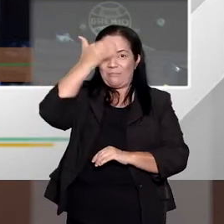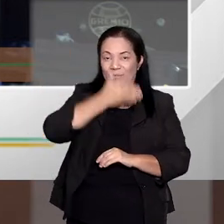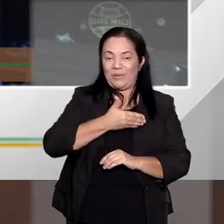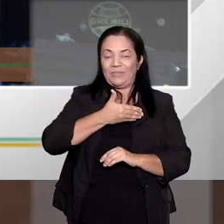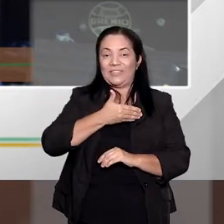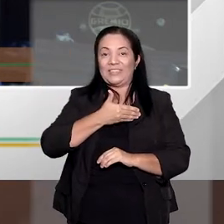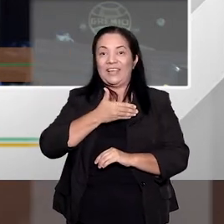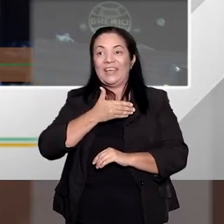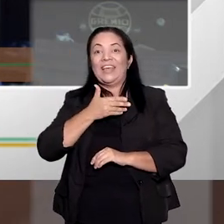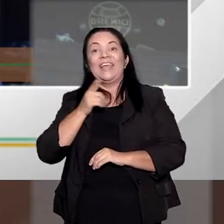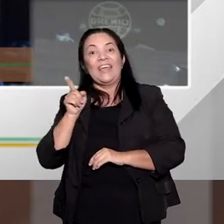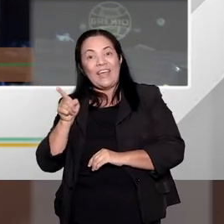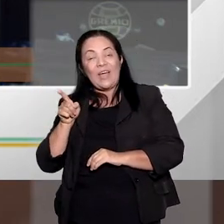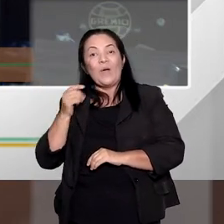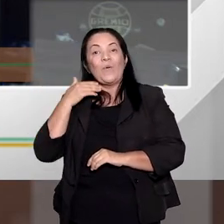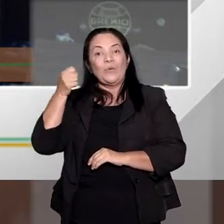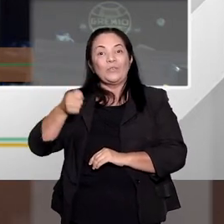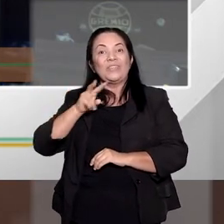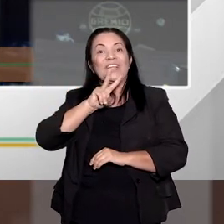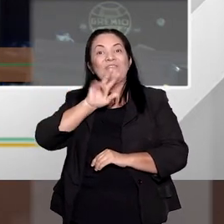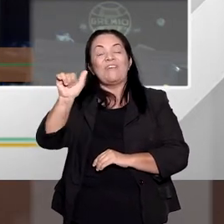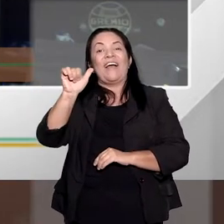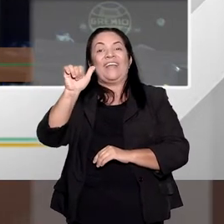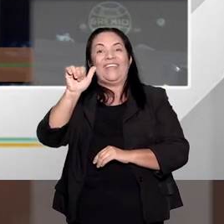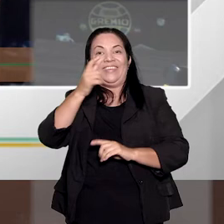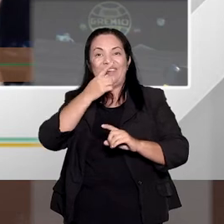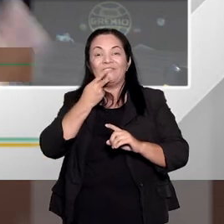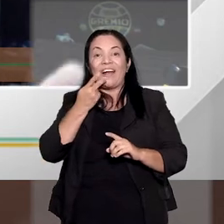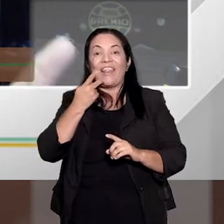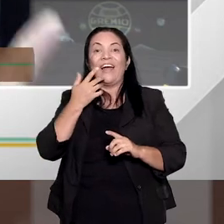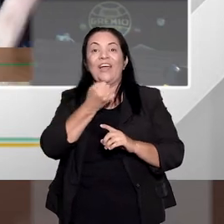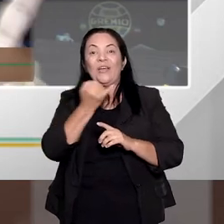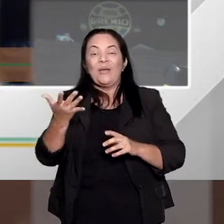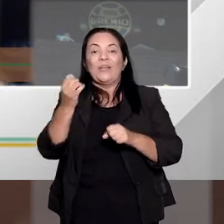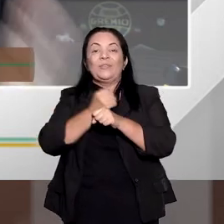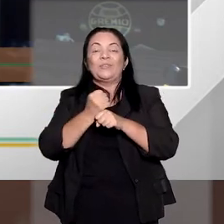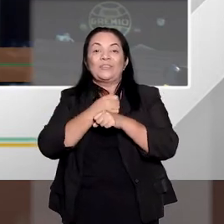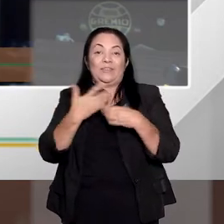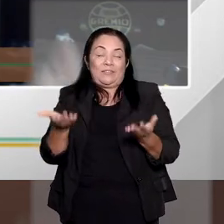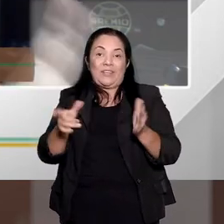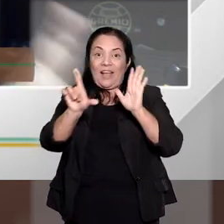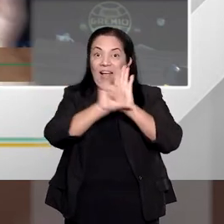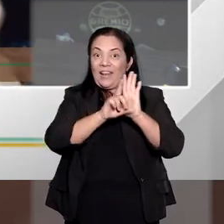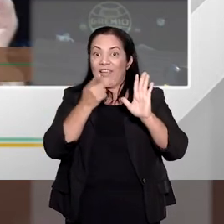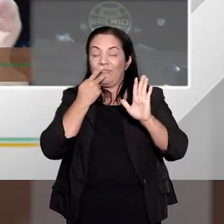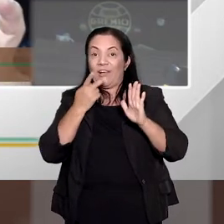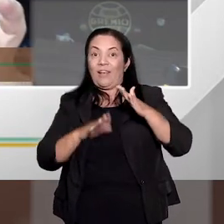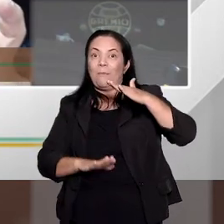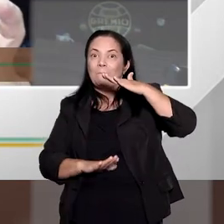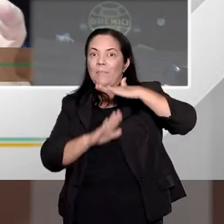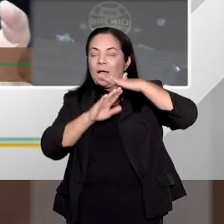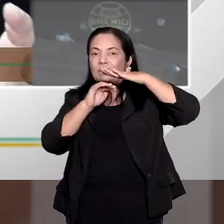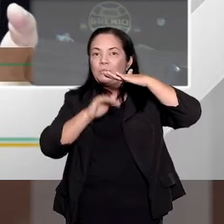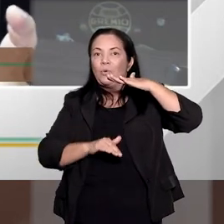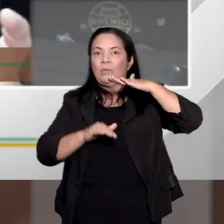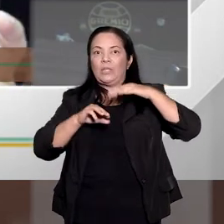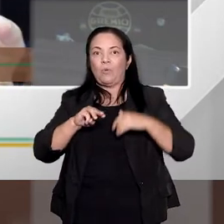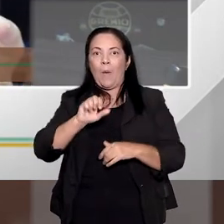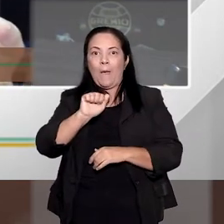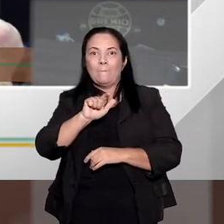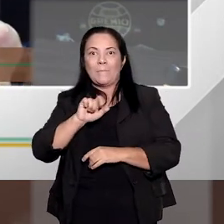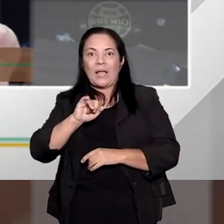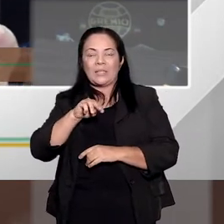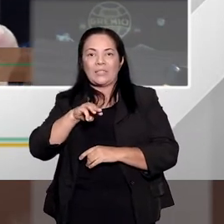elevar a pena base, só que não há um quanto. É um mínimo, a lei fala mínimo e máximo. Mas até